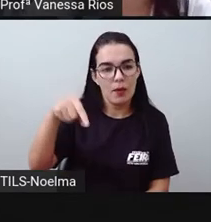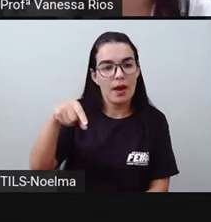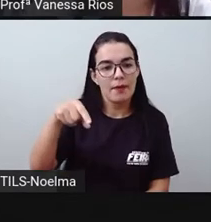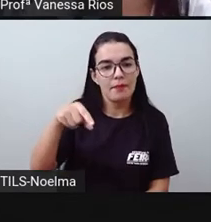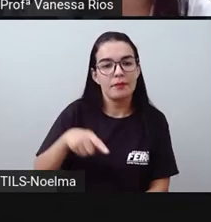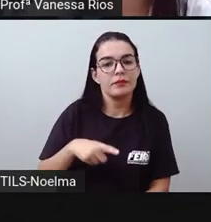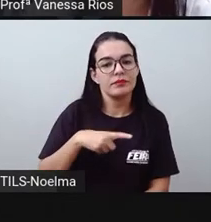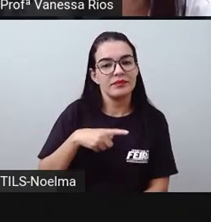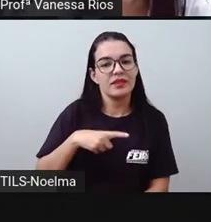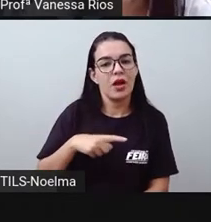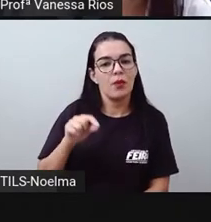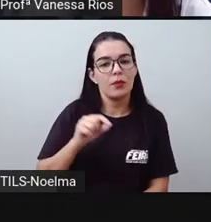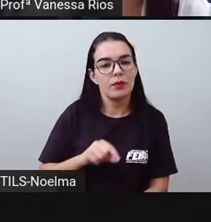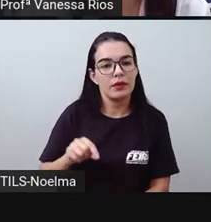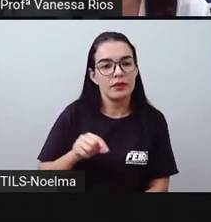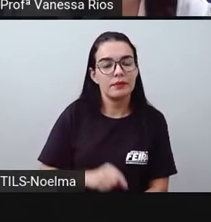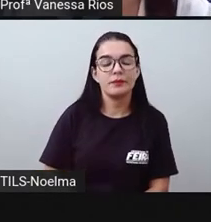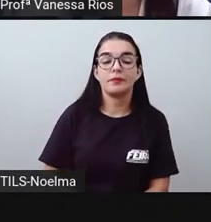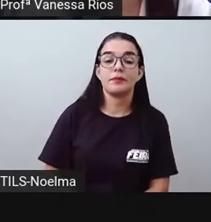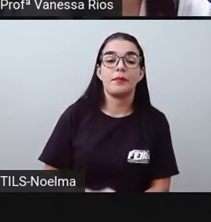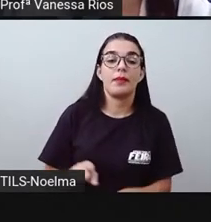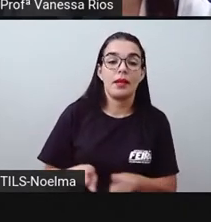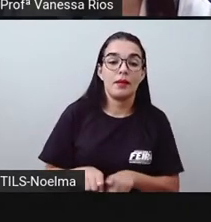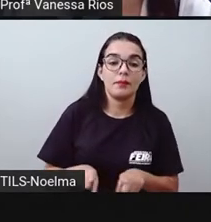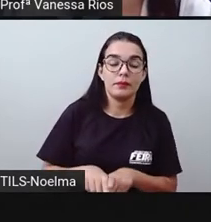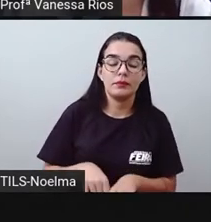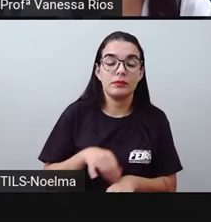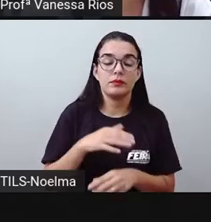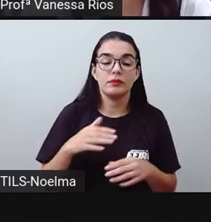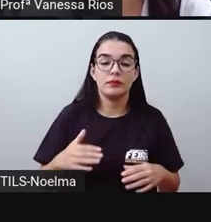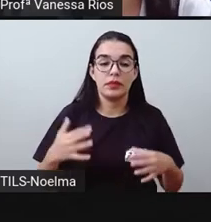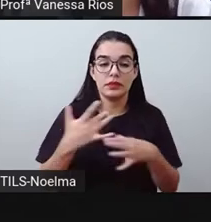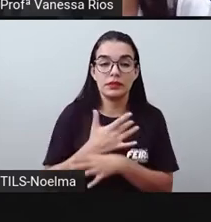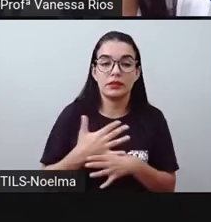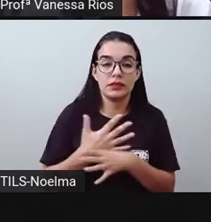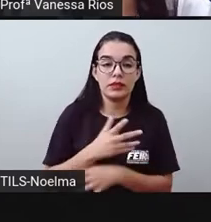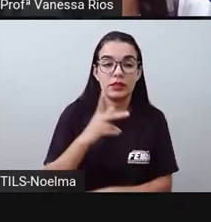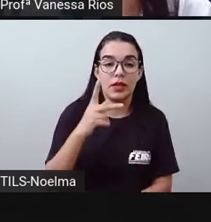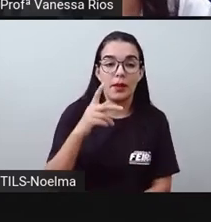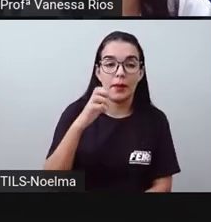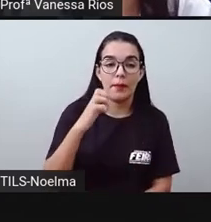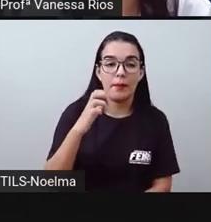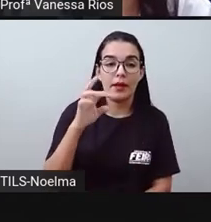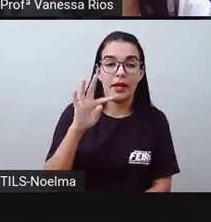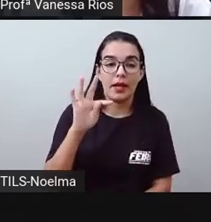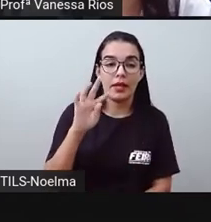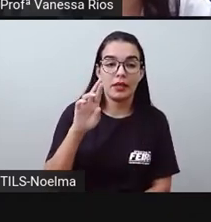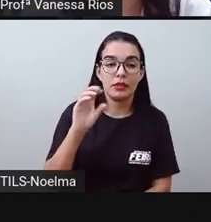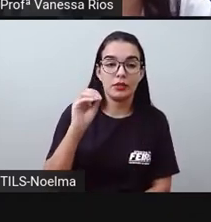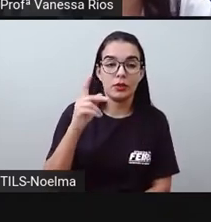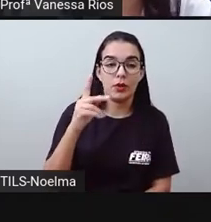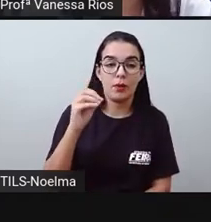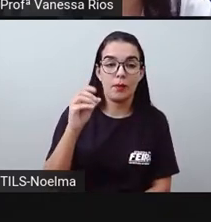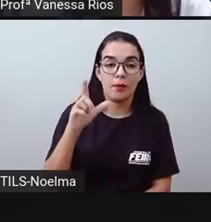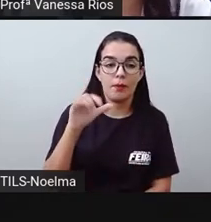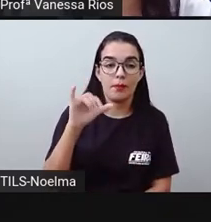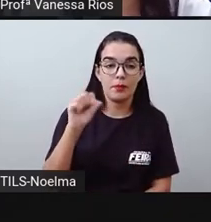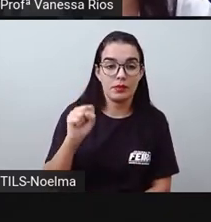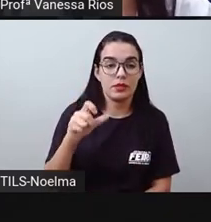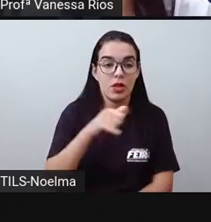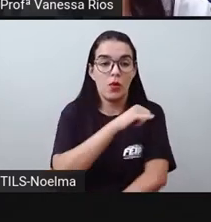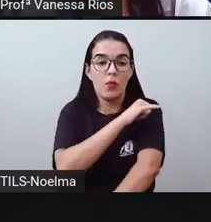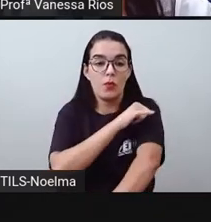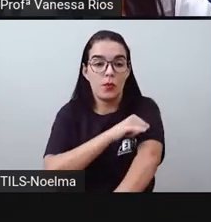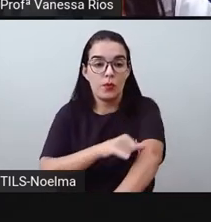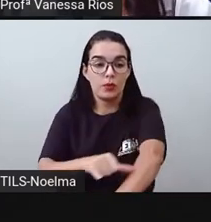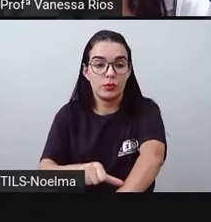estrada de ferro de Petrópolis. E, posteriormente, ela acabou ganhando um nome de estrada de ferro de